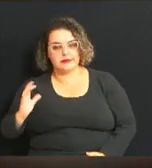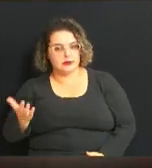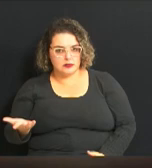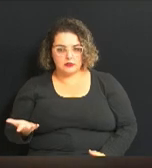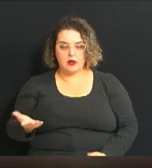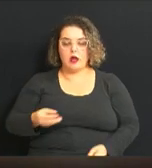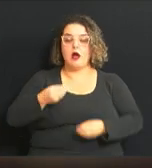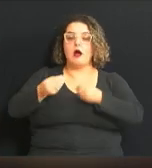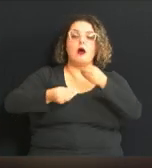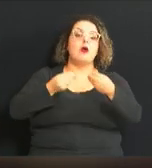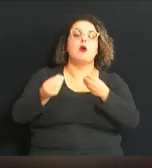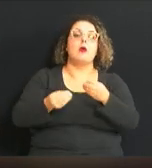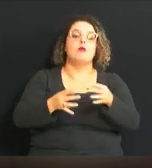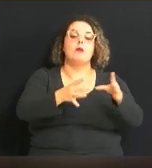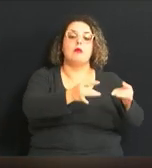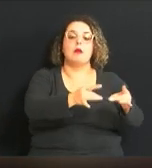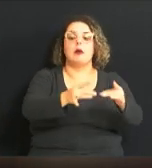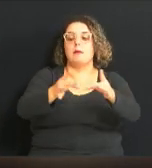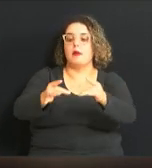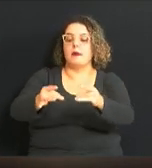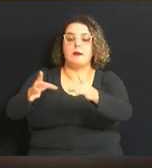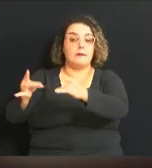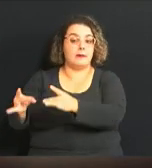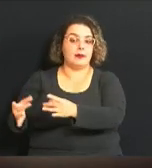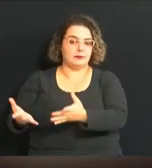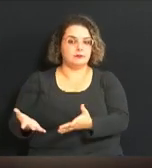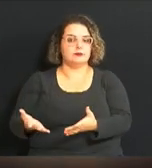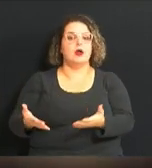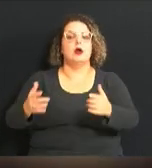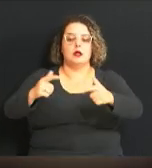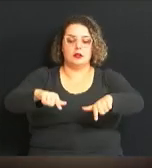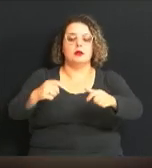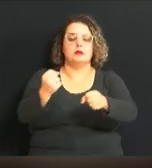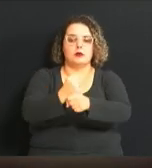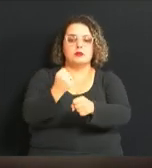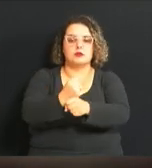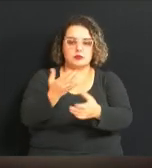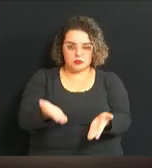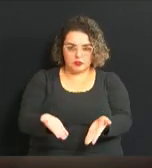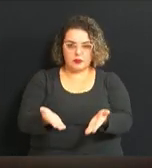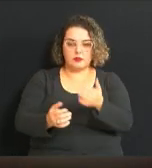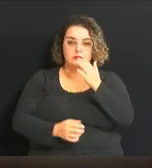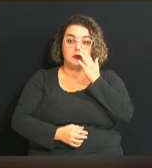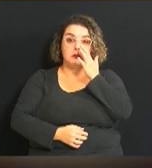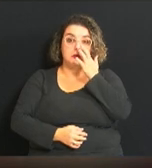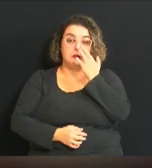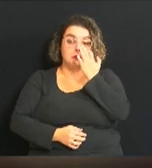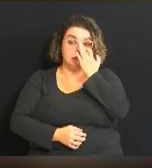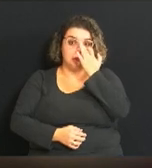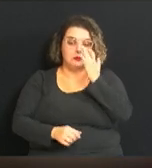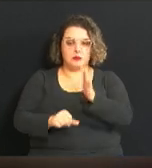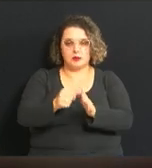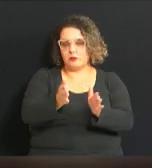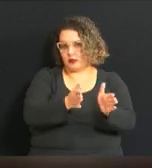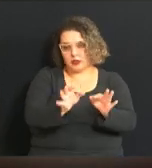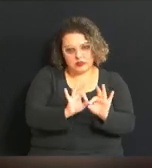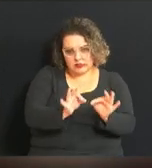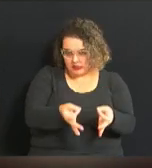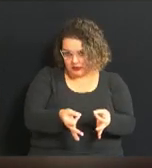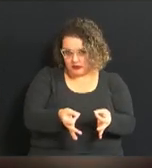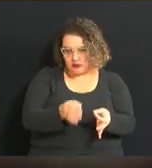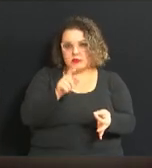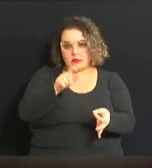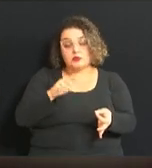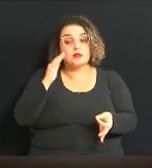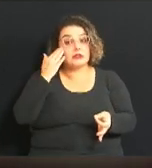classifica o enquadro imóvel nessa classificação? Num primeiro momento, é uma forma simples para a pessoa entender